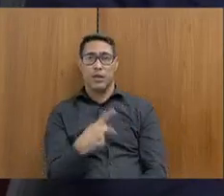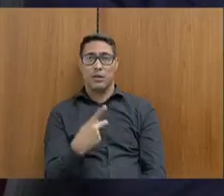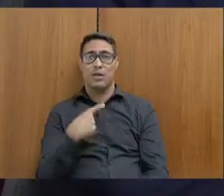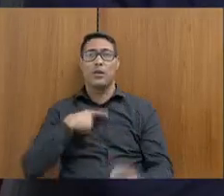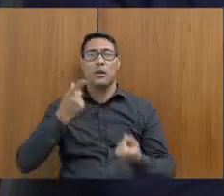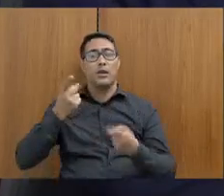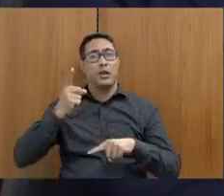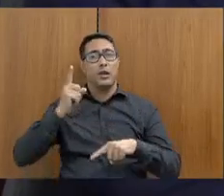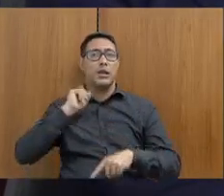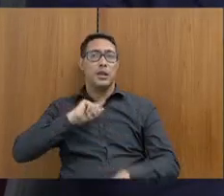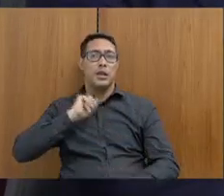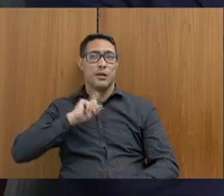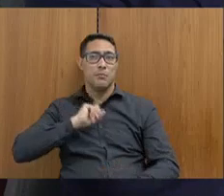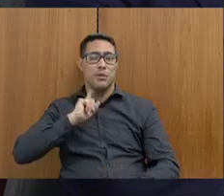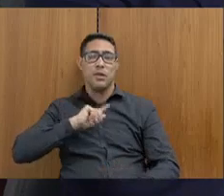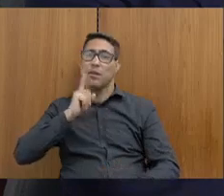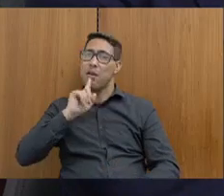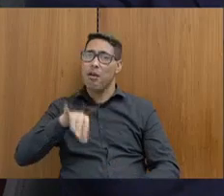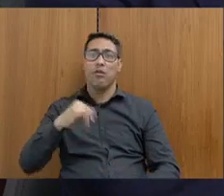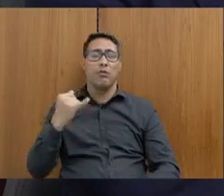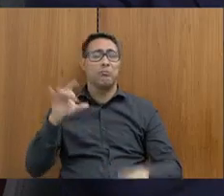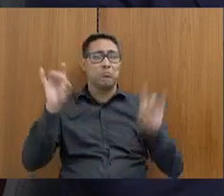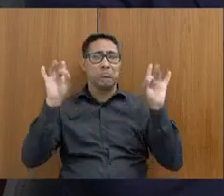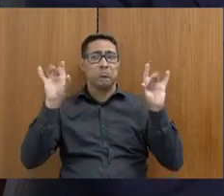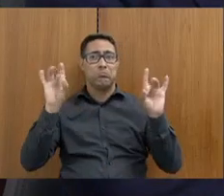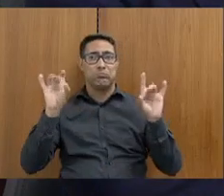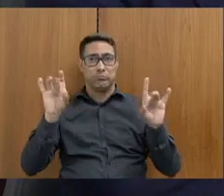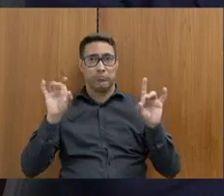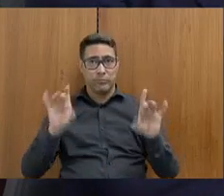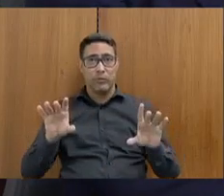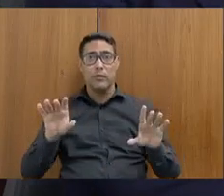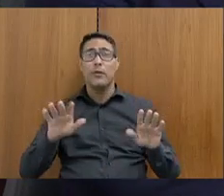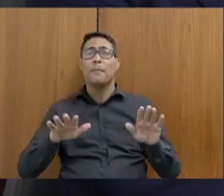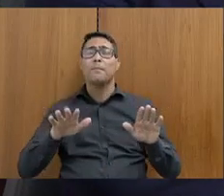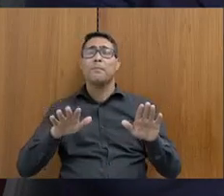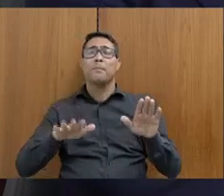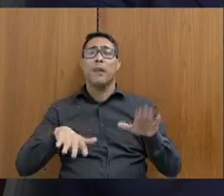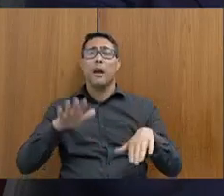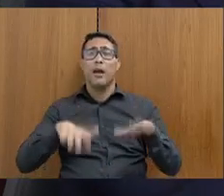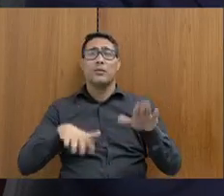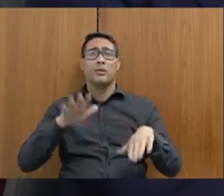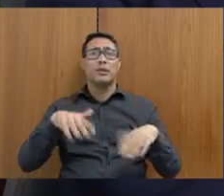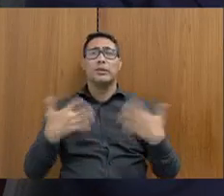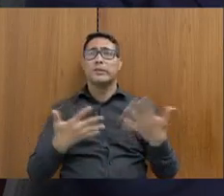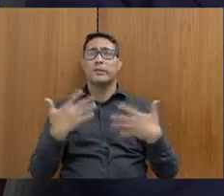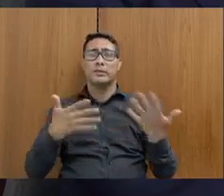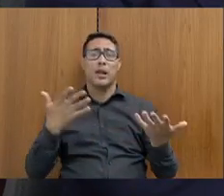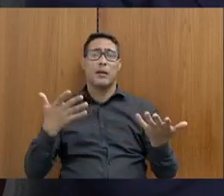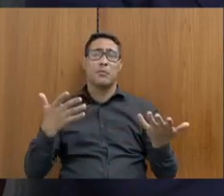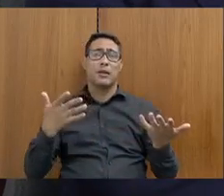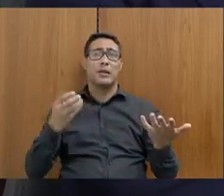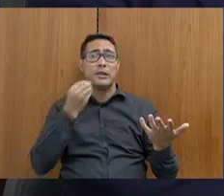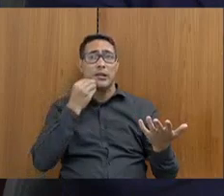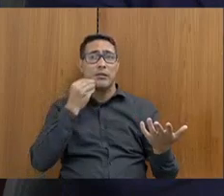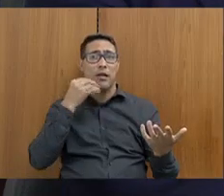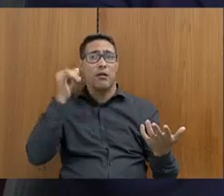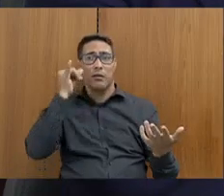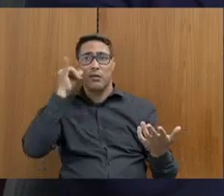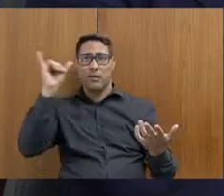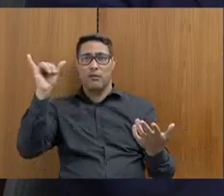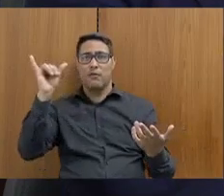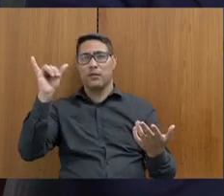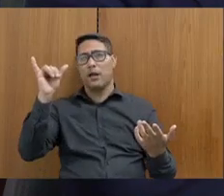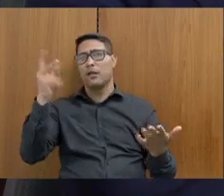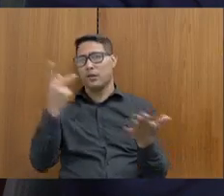um papel de excelência. Muitas das vezes não há como fazer a prevenção de um crime que vai acontecer entre